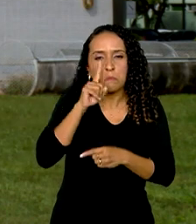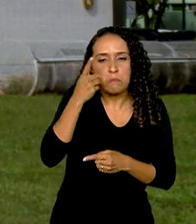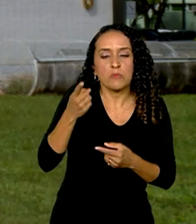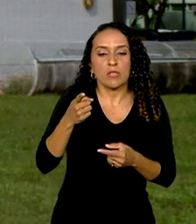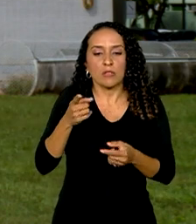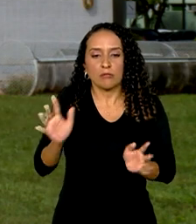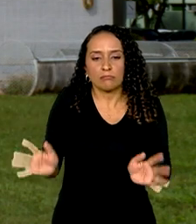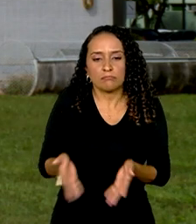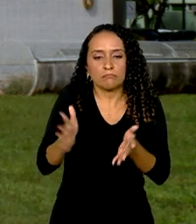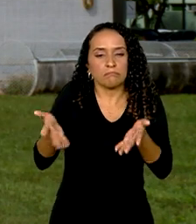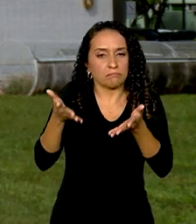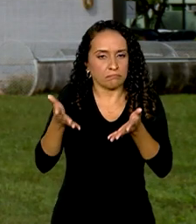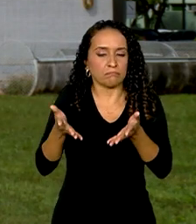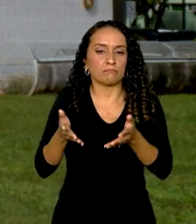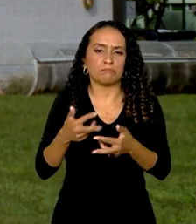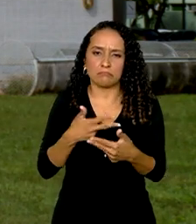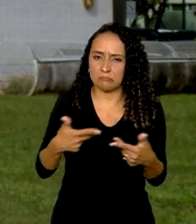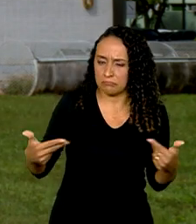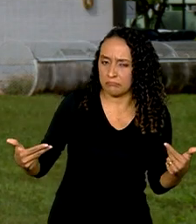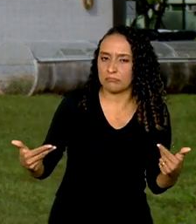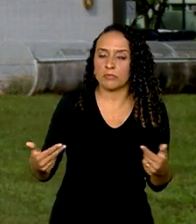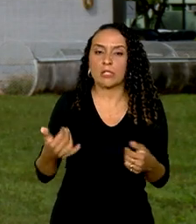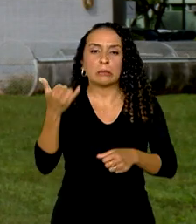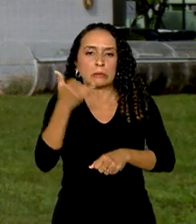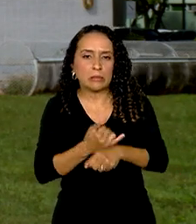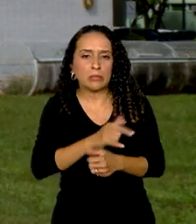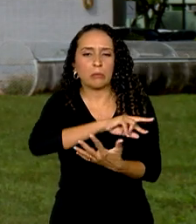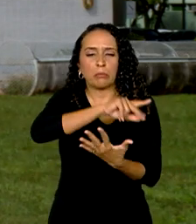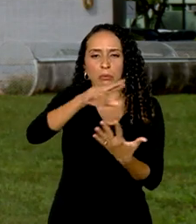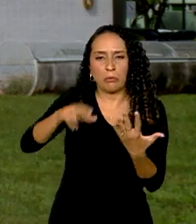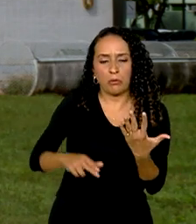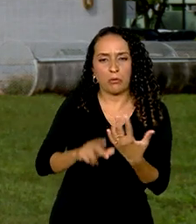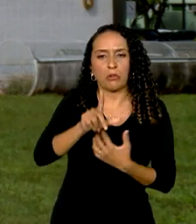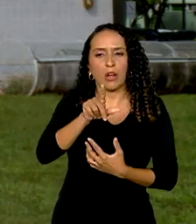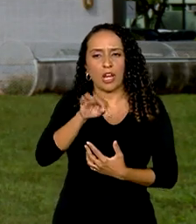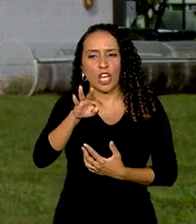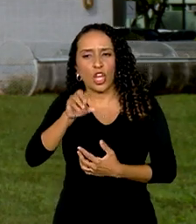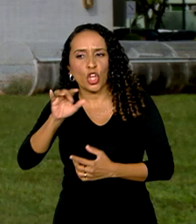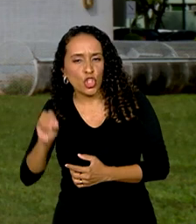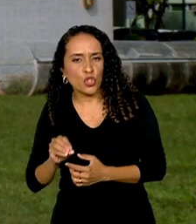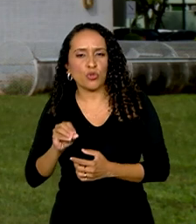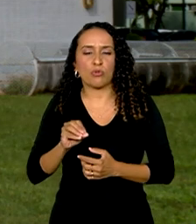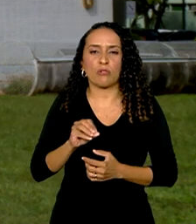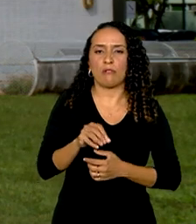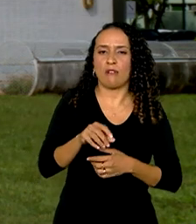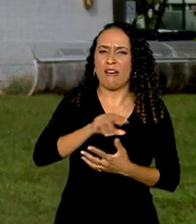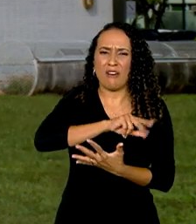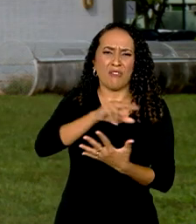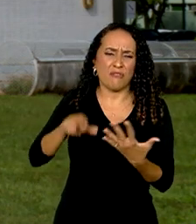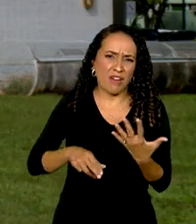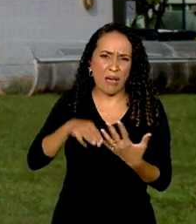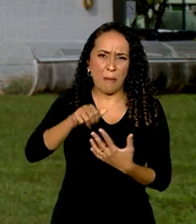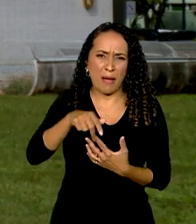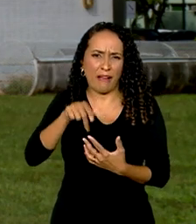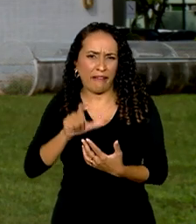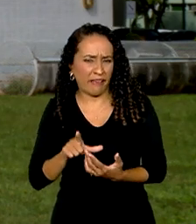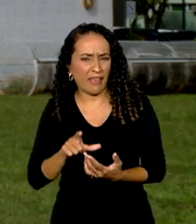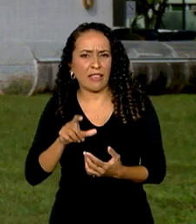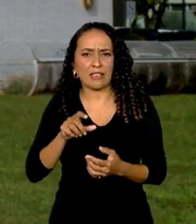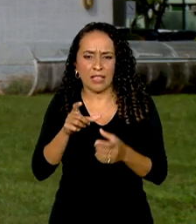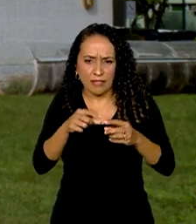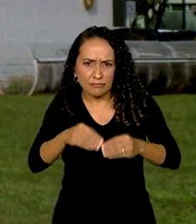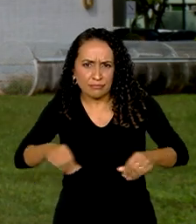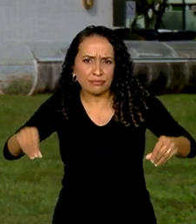incentivadas. Minerais como lítio, nióbio, níquel, grafita, silício, manganês e terras